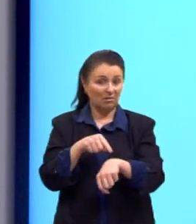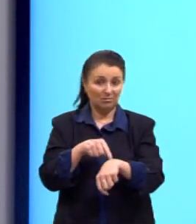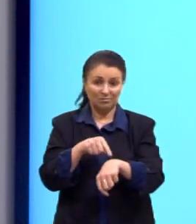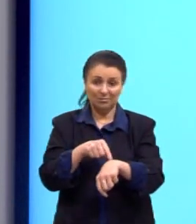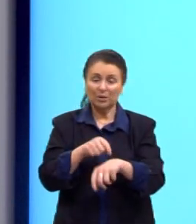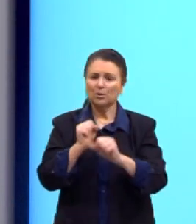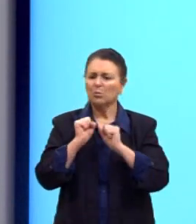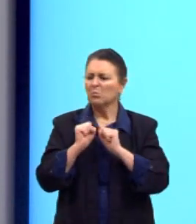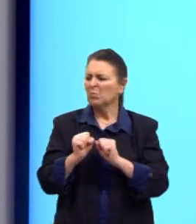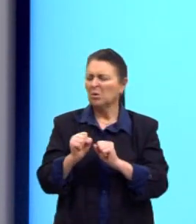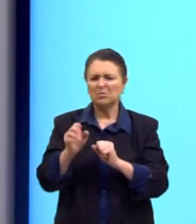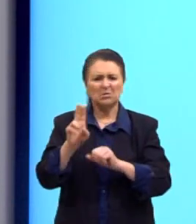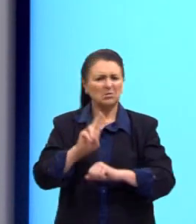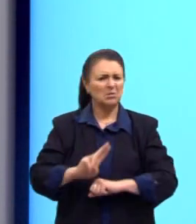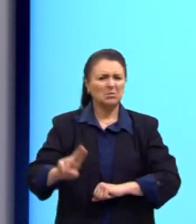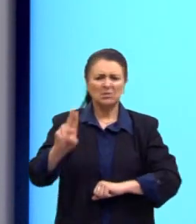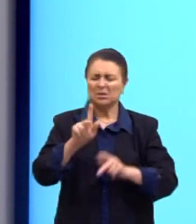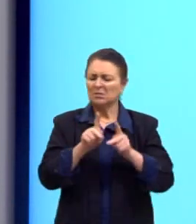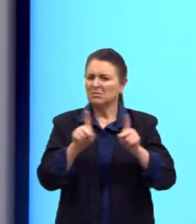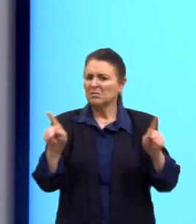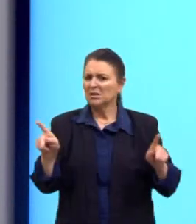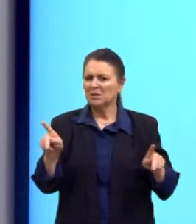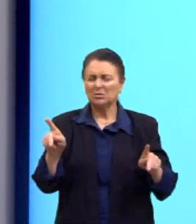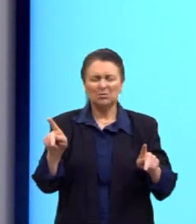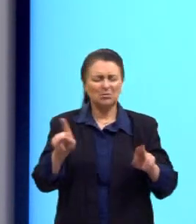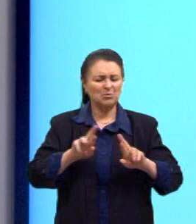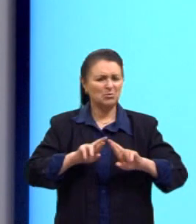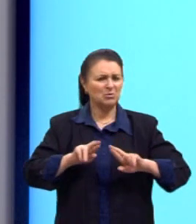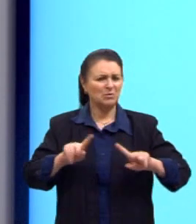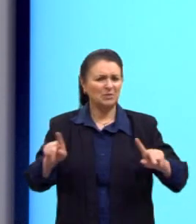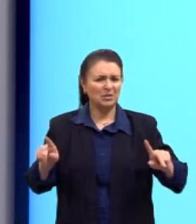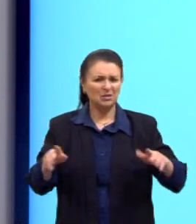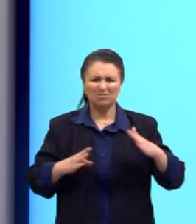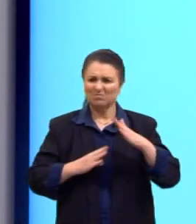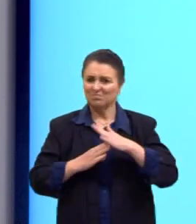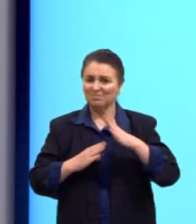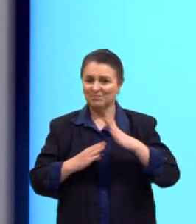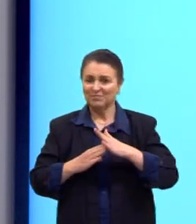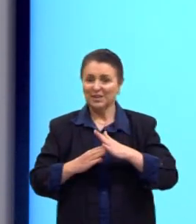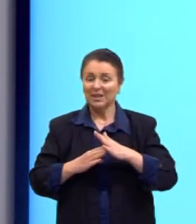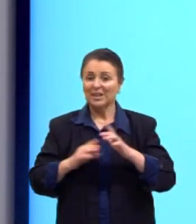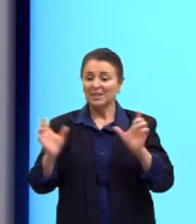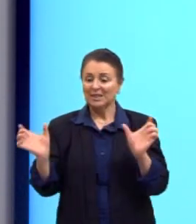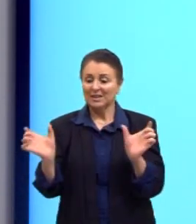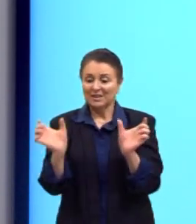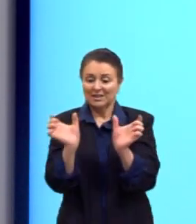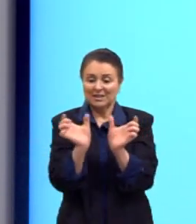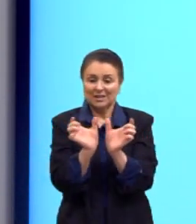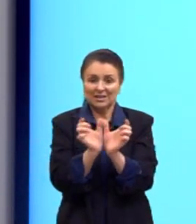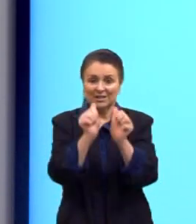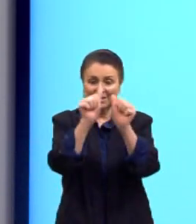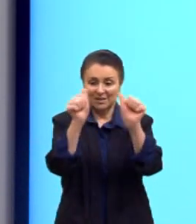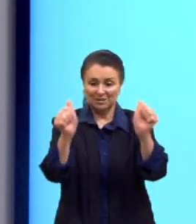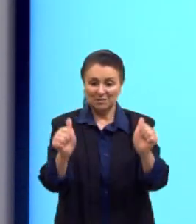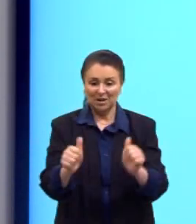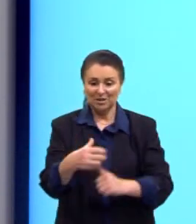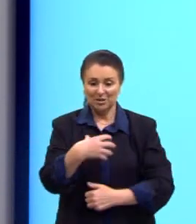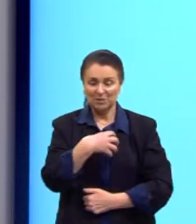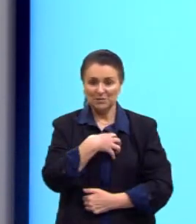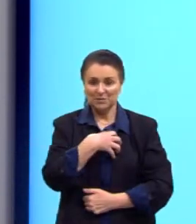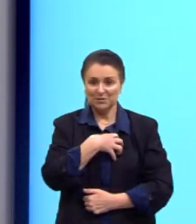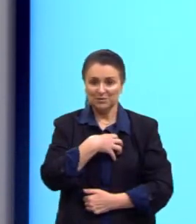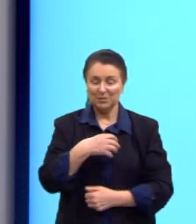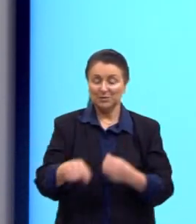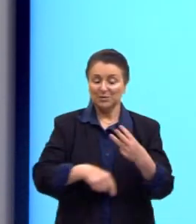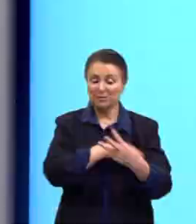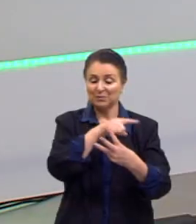usadas em várias épocas. E ele vai entrelaçar ali as palavras, as imagens e o sentido. Esses